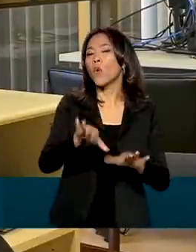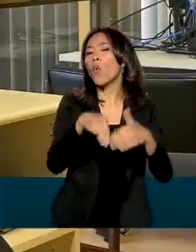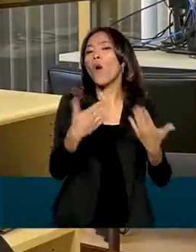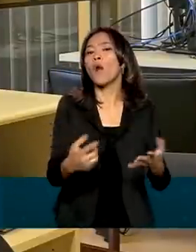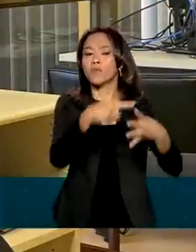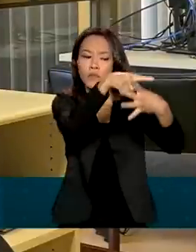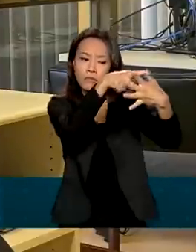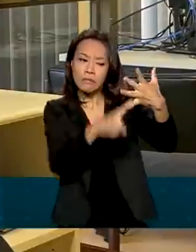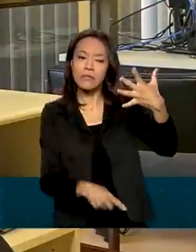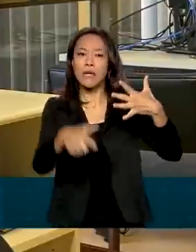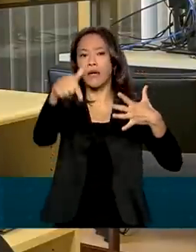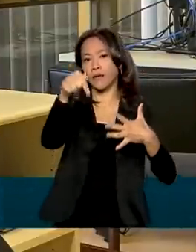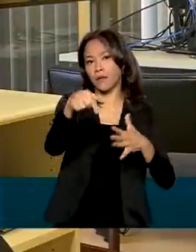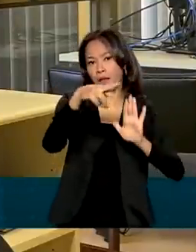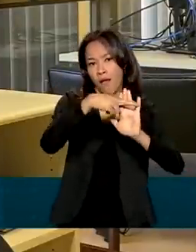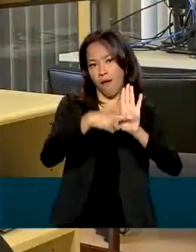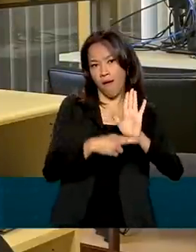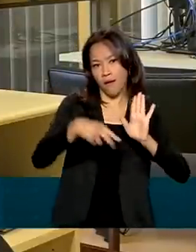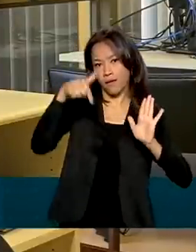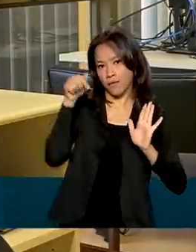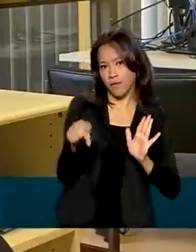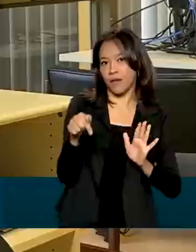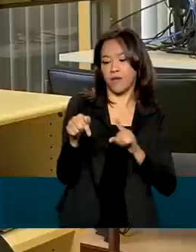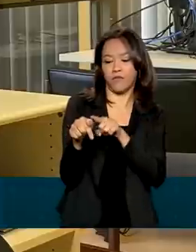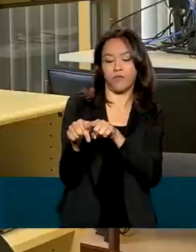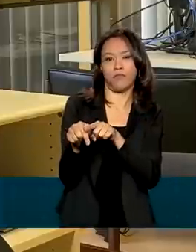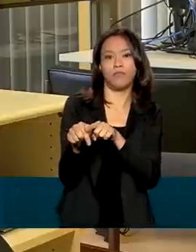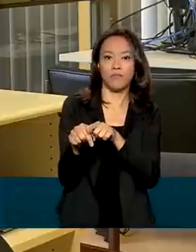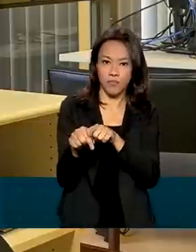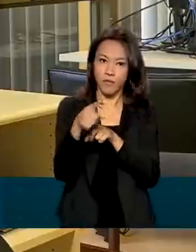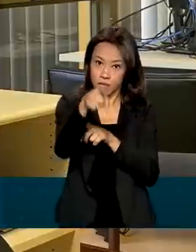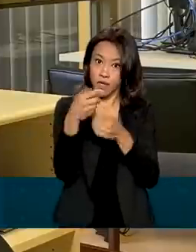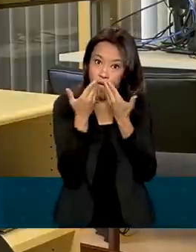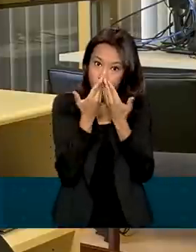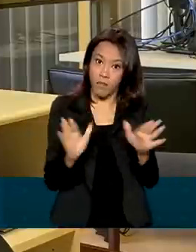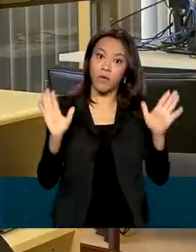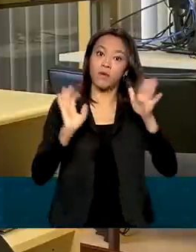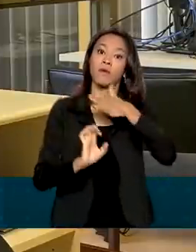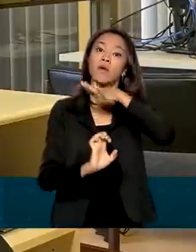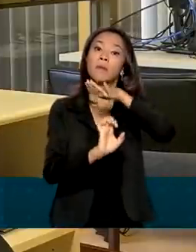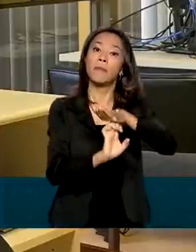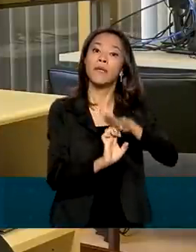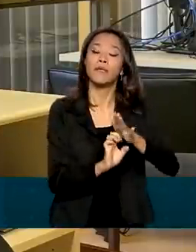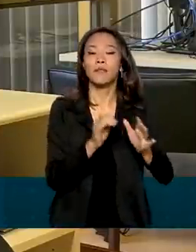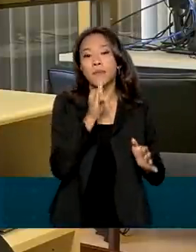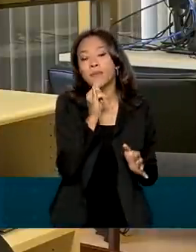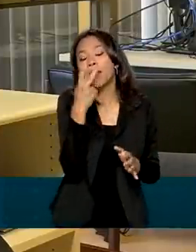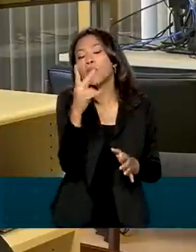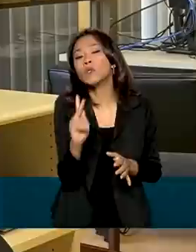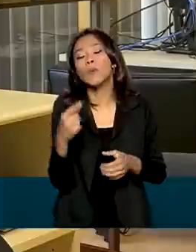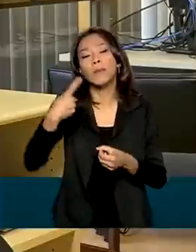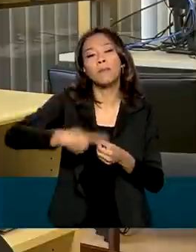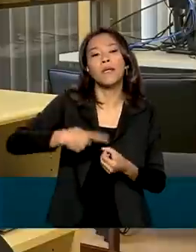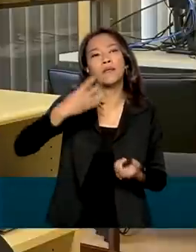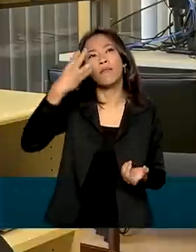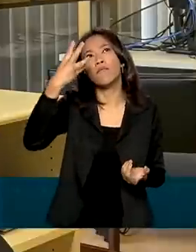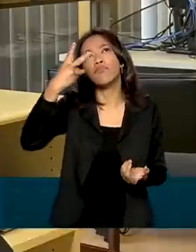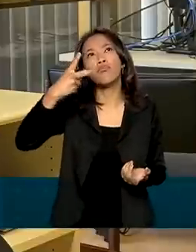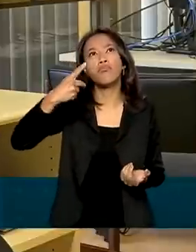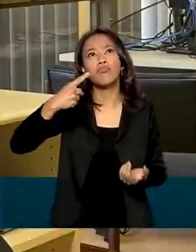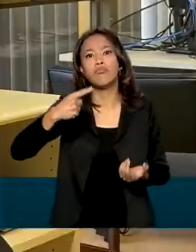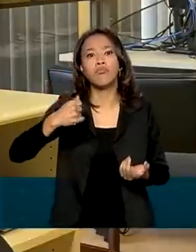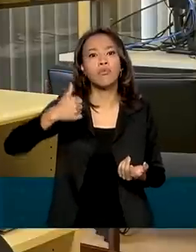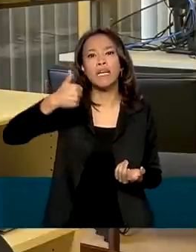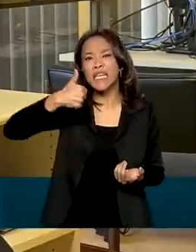Sete. Com essa nota que tem hoje, a sua cidade está em 15º lugar.